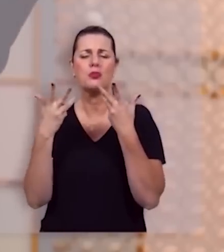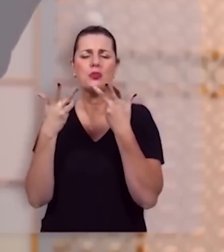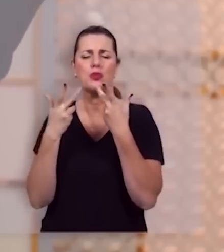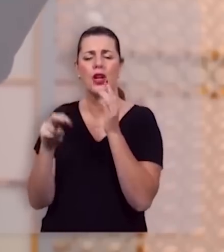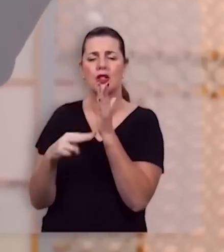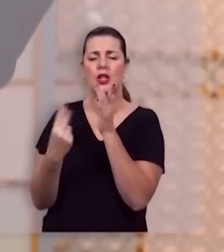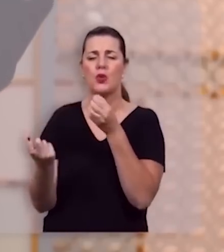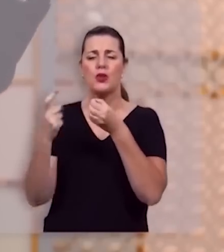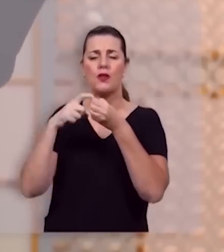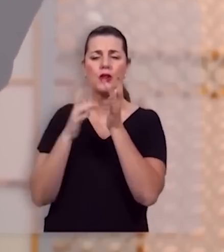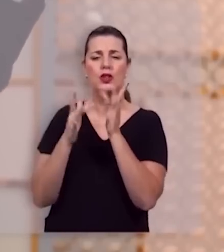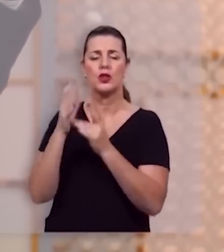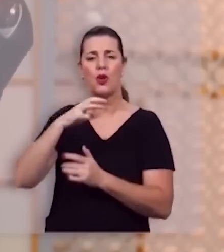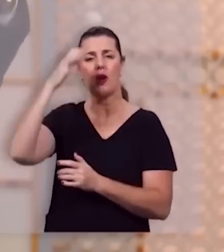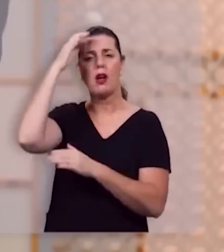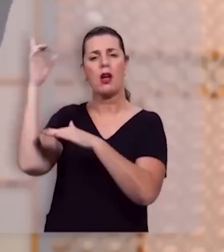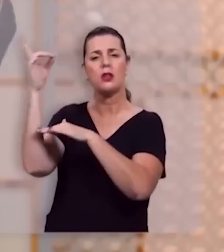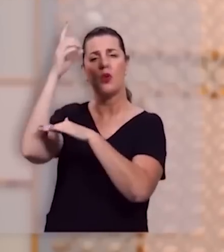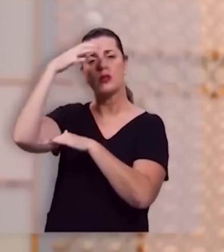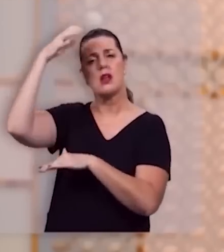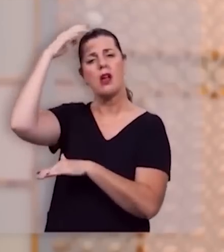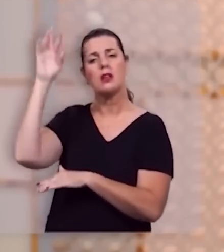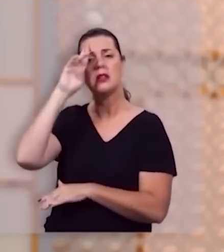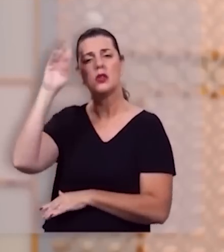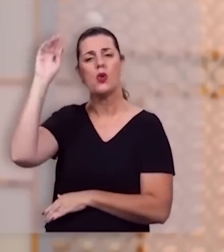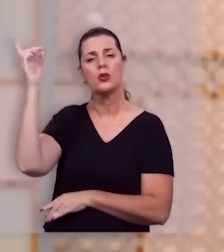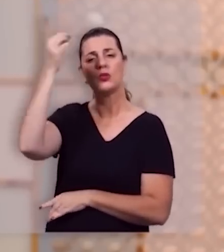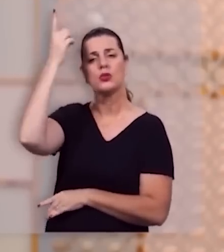da segunda vinda de Cristo, o rei dos reis, o senhor dos senhores.